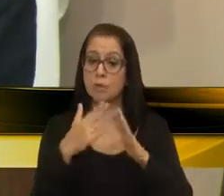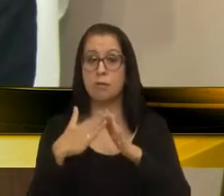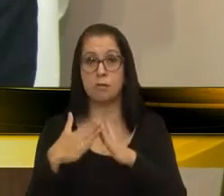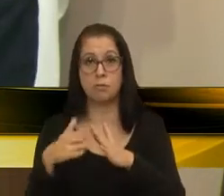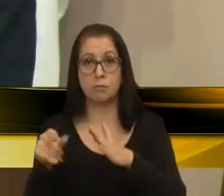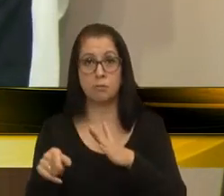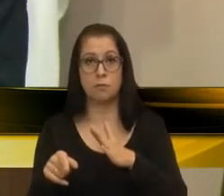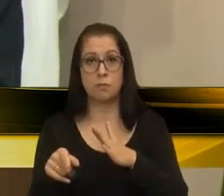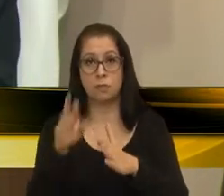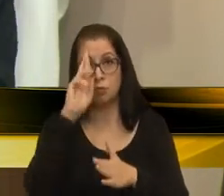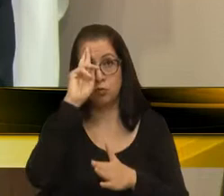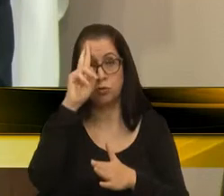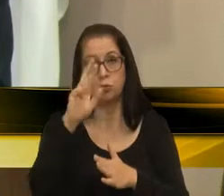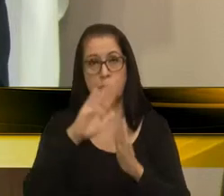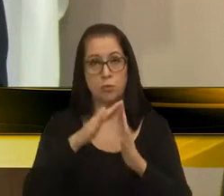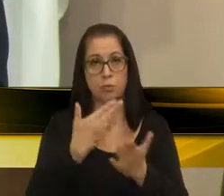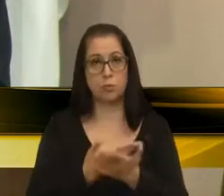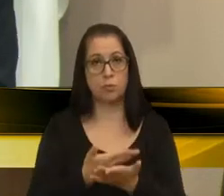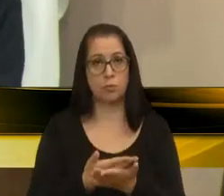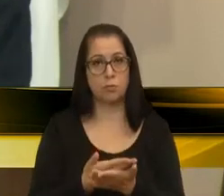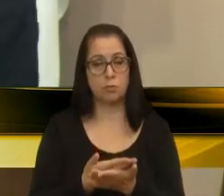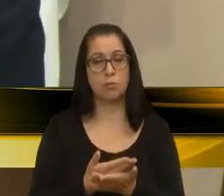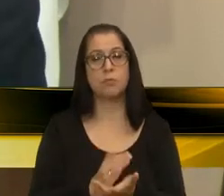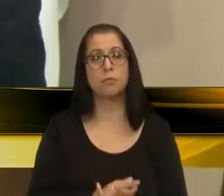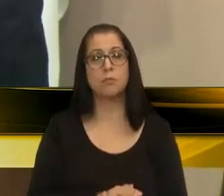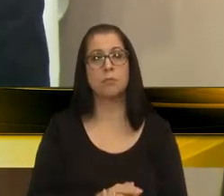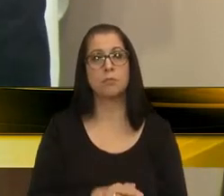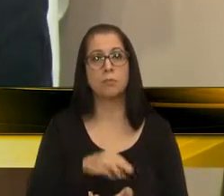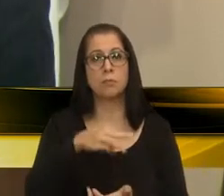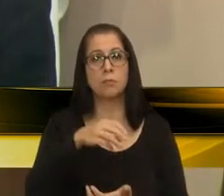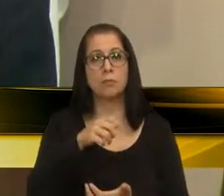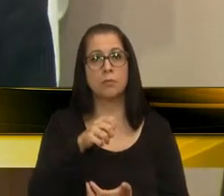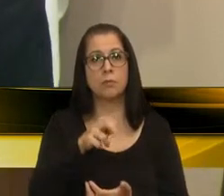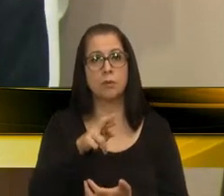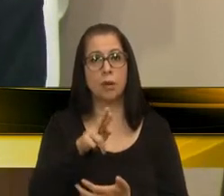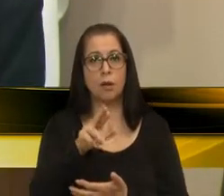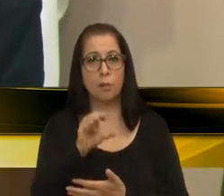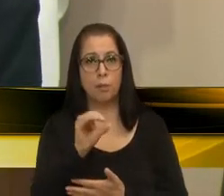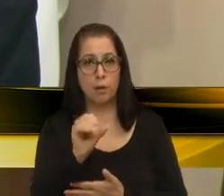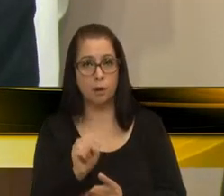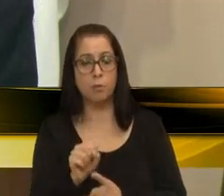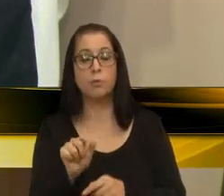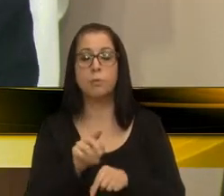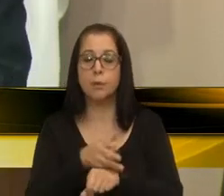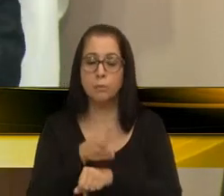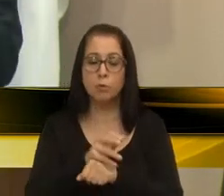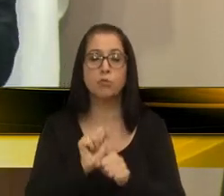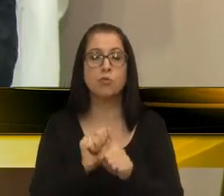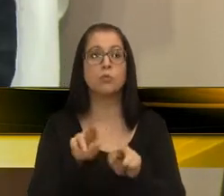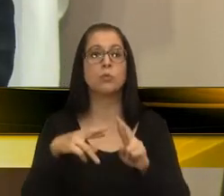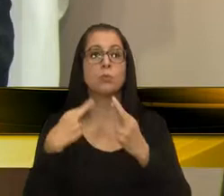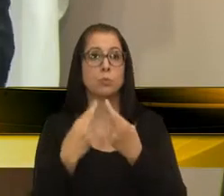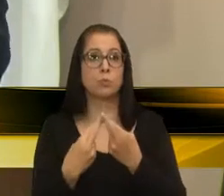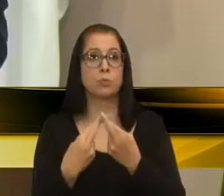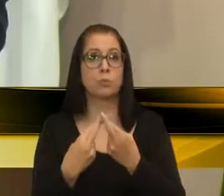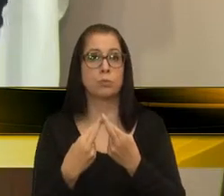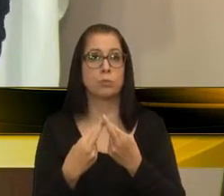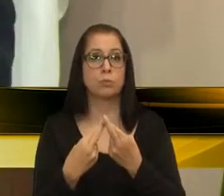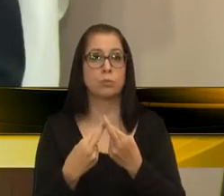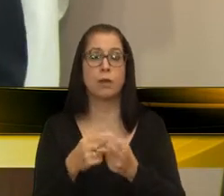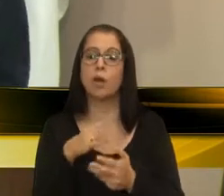o diretor do colégio, o Marcos, também participou, junto, nessa reunião, fala, ele é